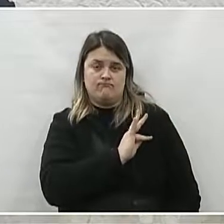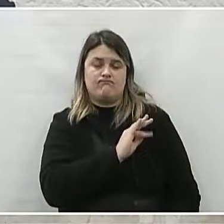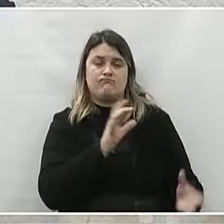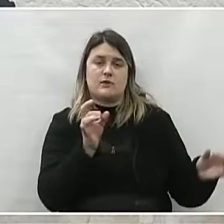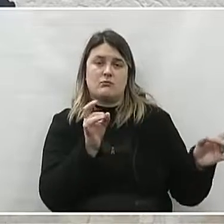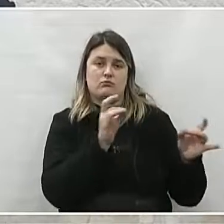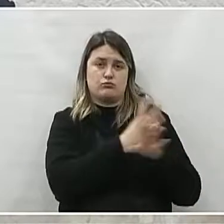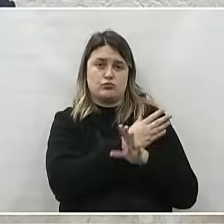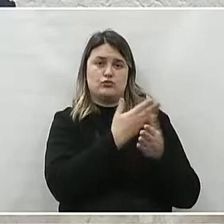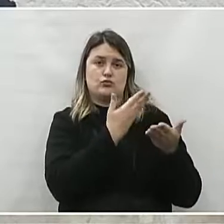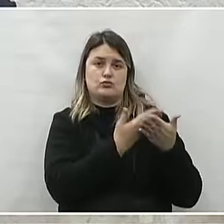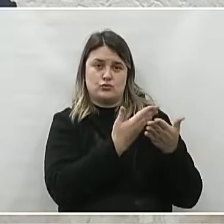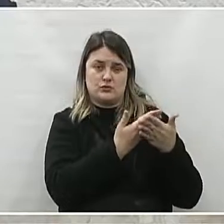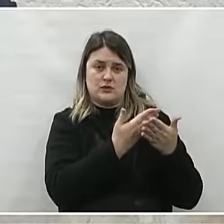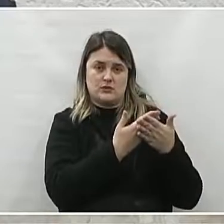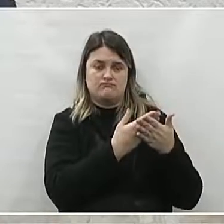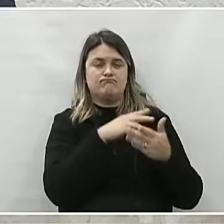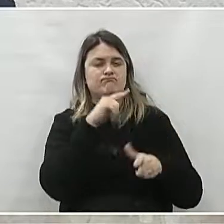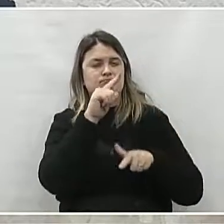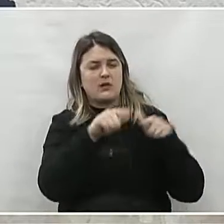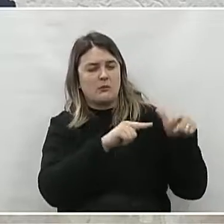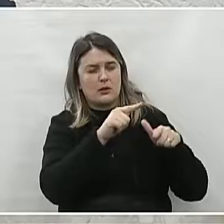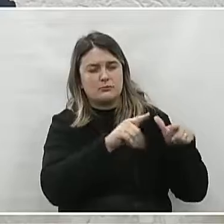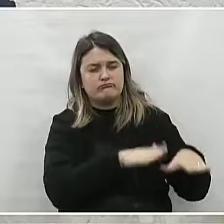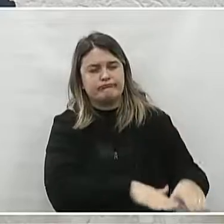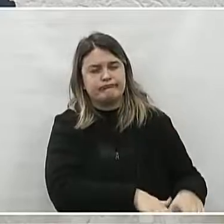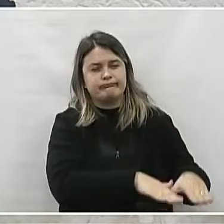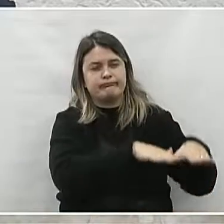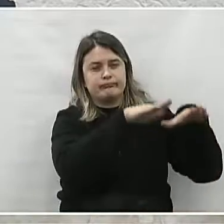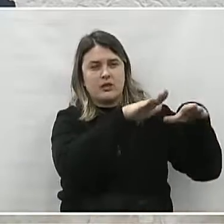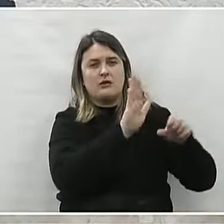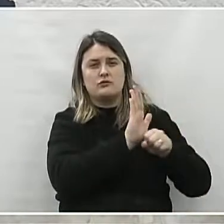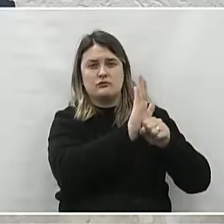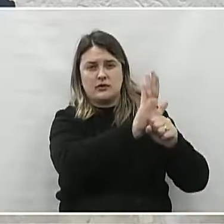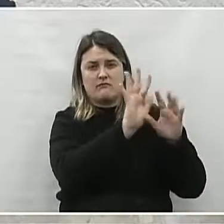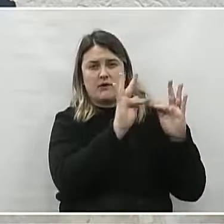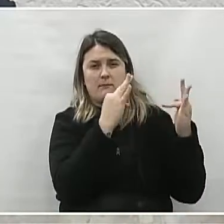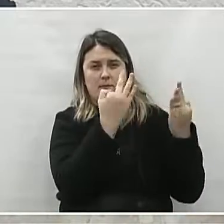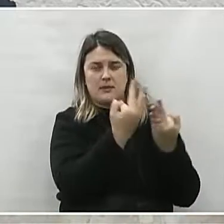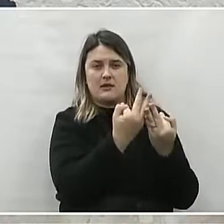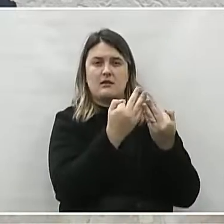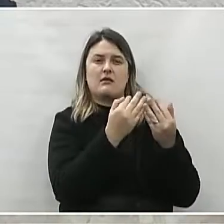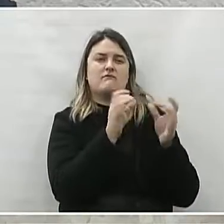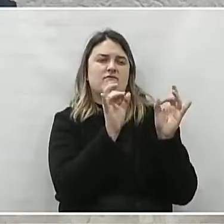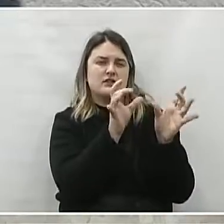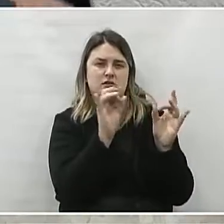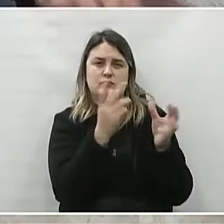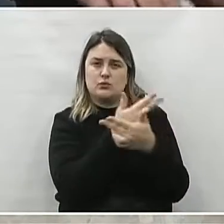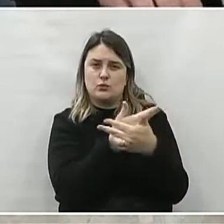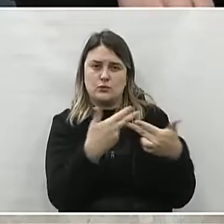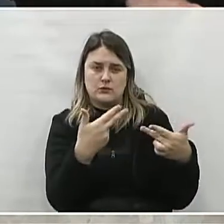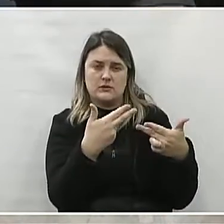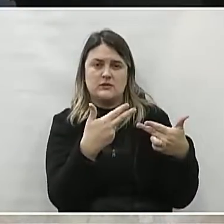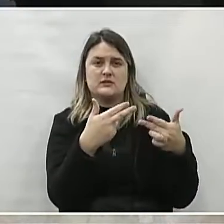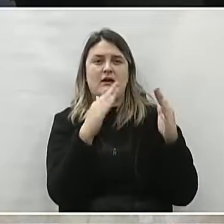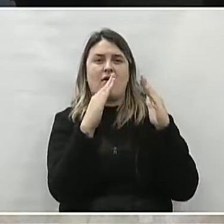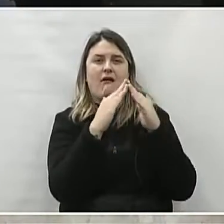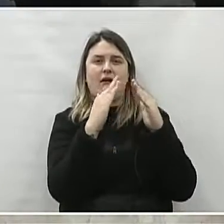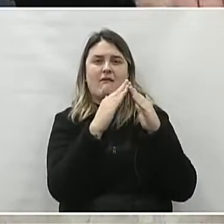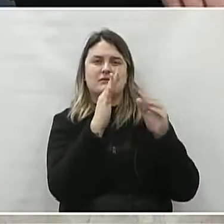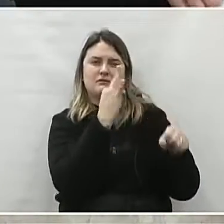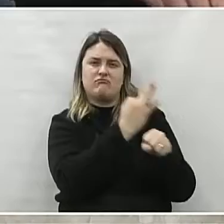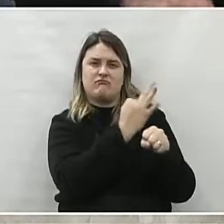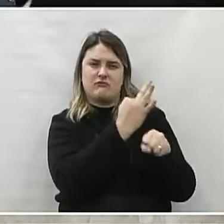concluiu os seus estudos. Trabalhou desde pequeno para ajudar sua família como vendedor, casa metal,